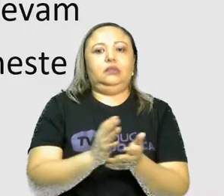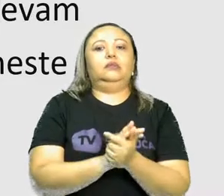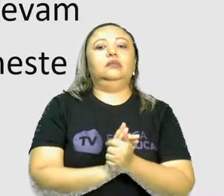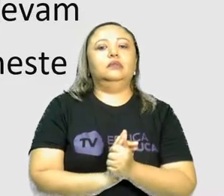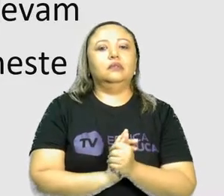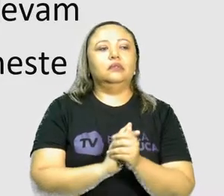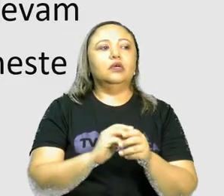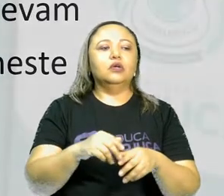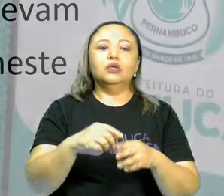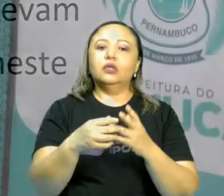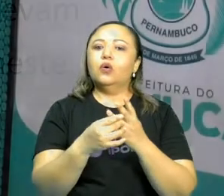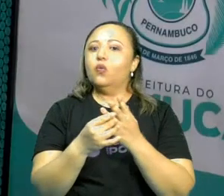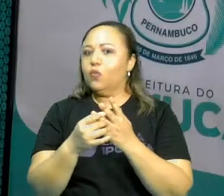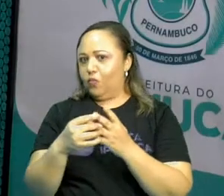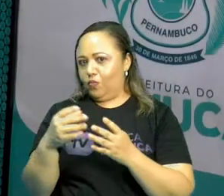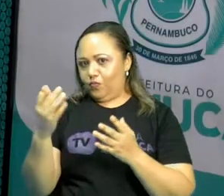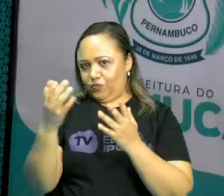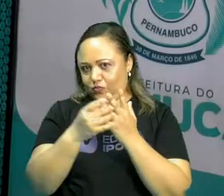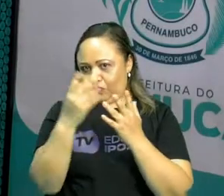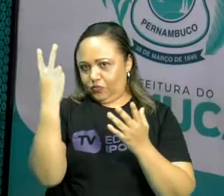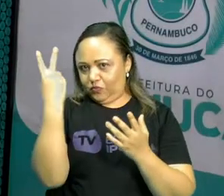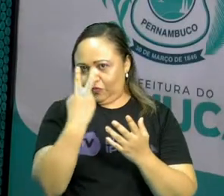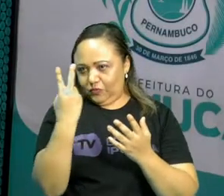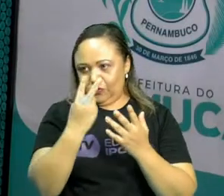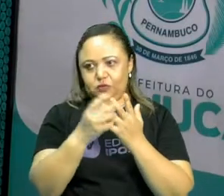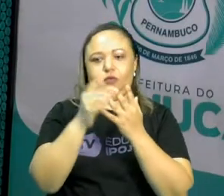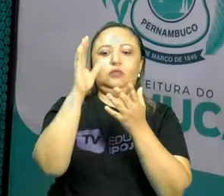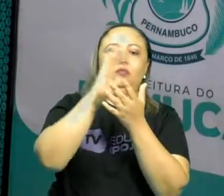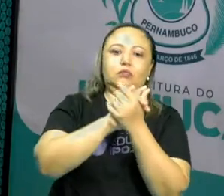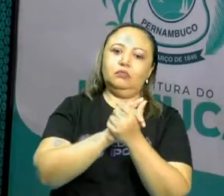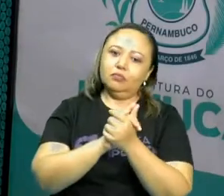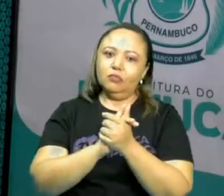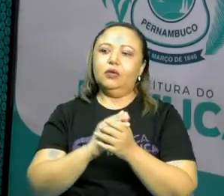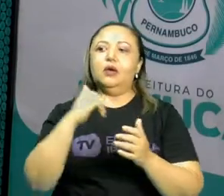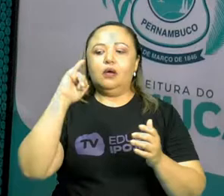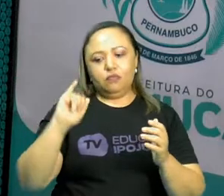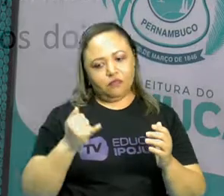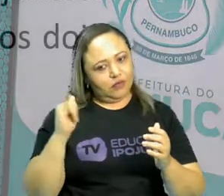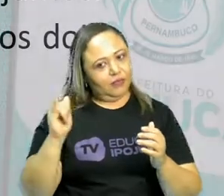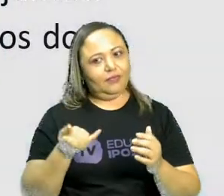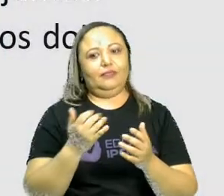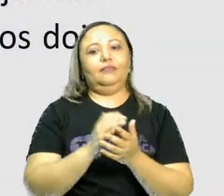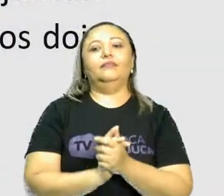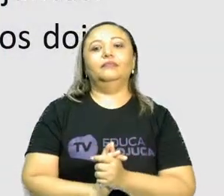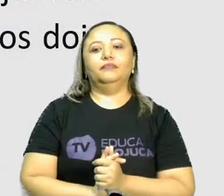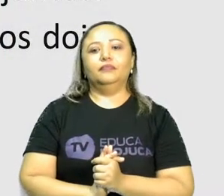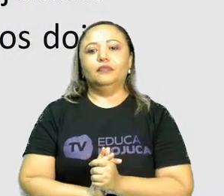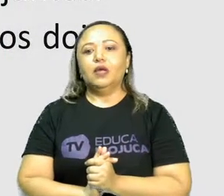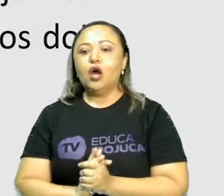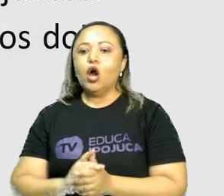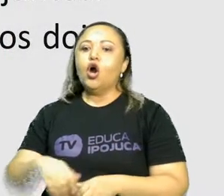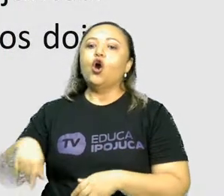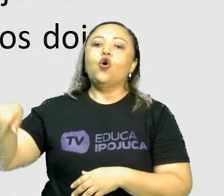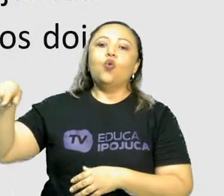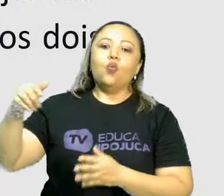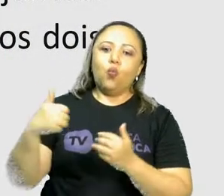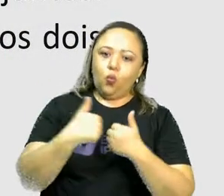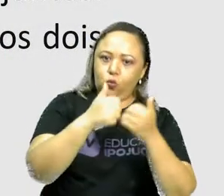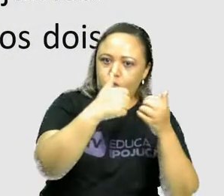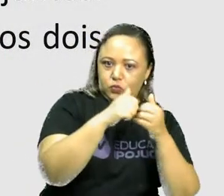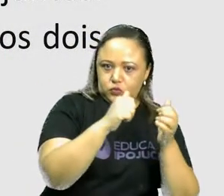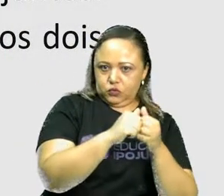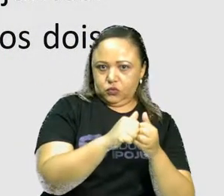E o casal quer aproveitar mais um pouco. Pois é. A linha que vai para Nossa Senhora do Ó